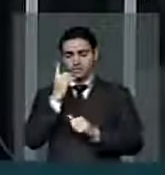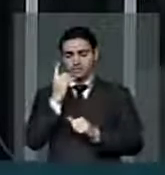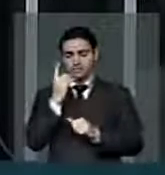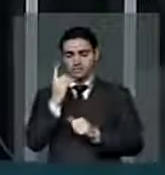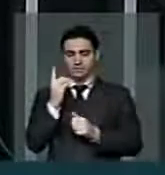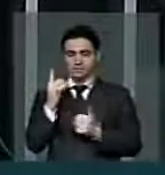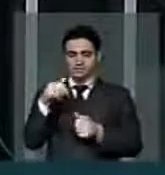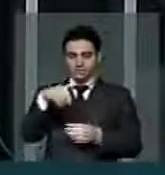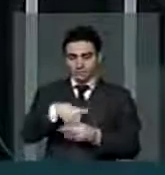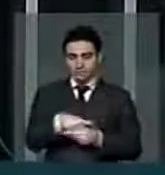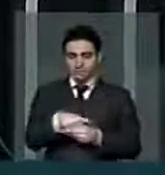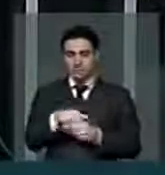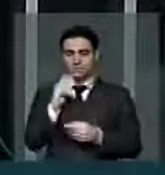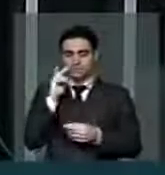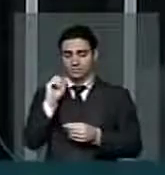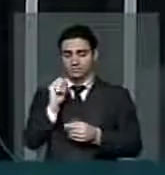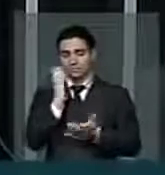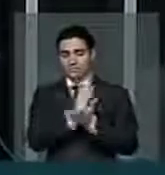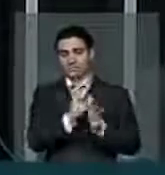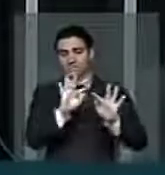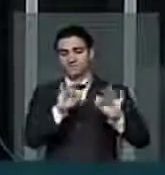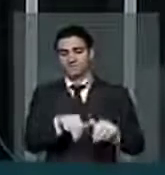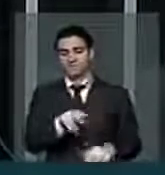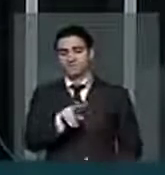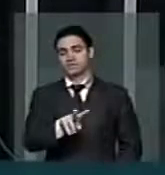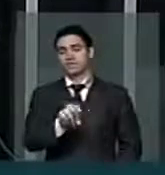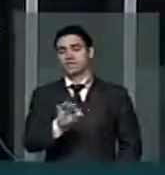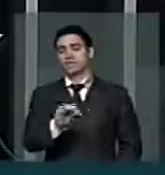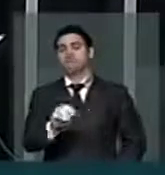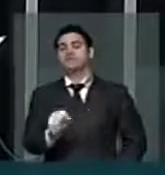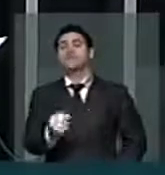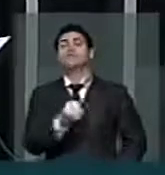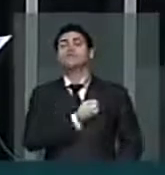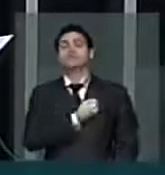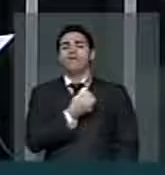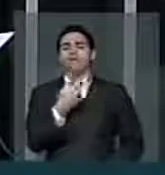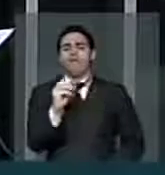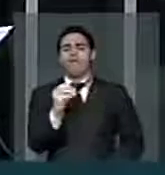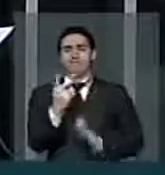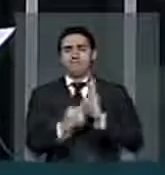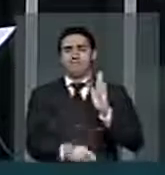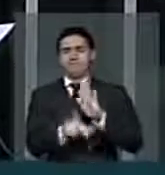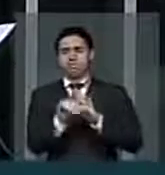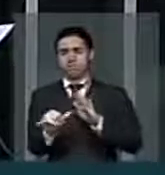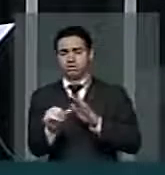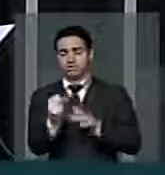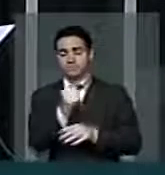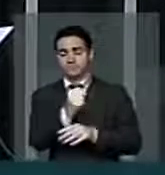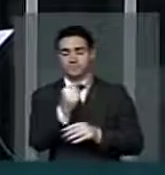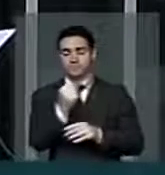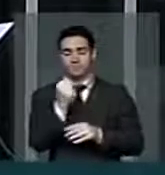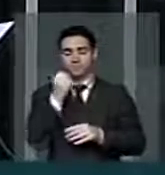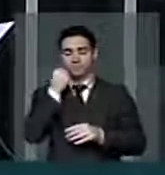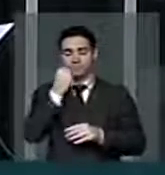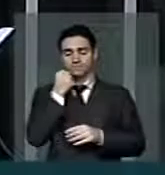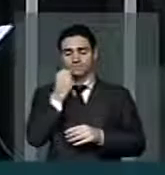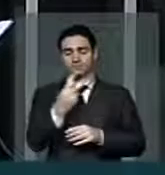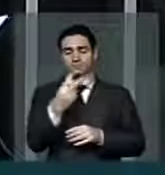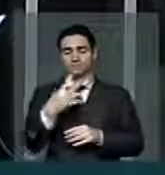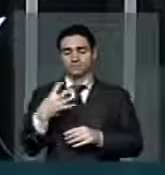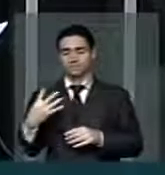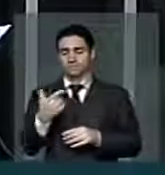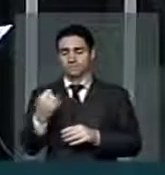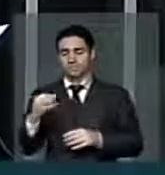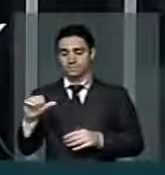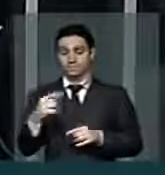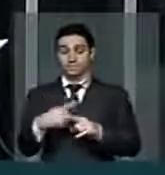votar pela derrubada do veto 30 do projeto de lei do Senado 244-2009